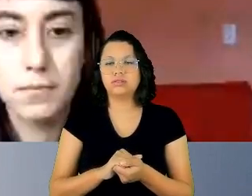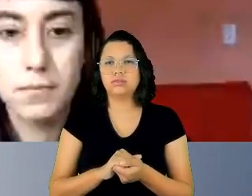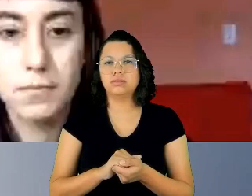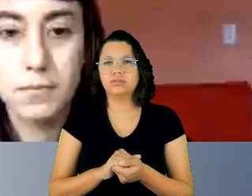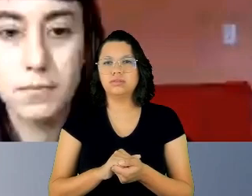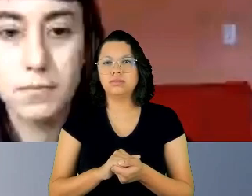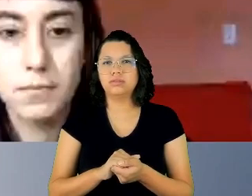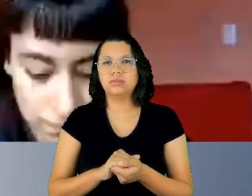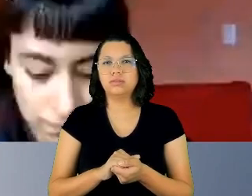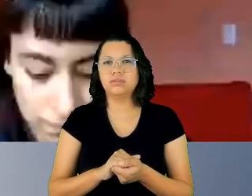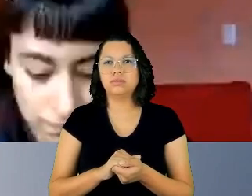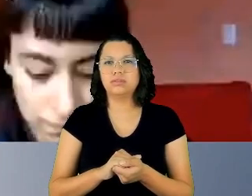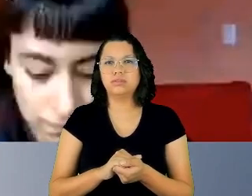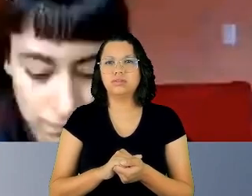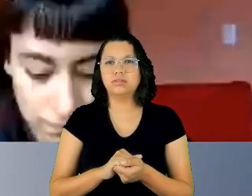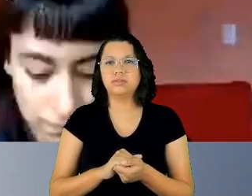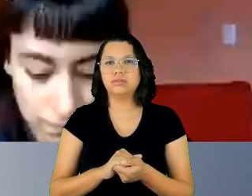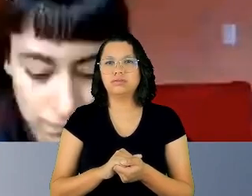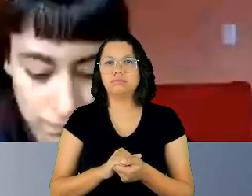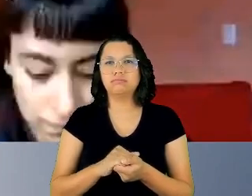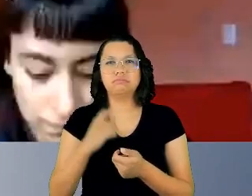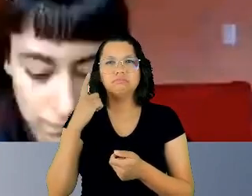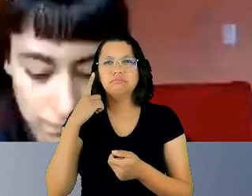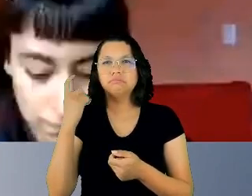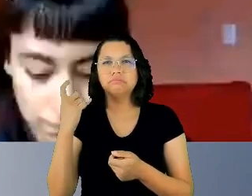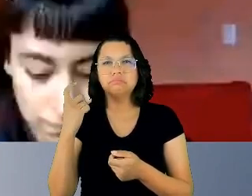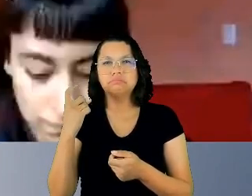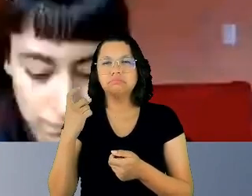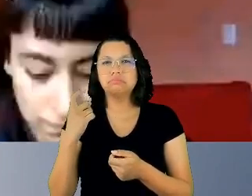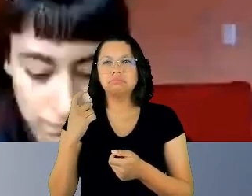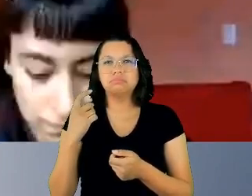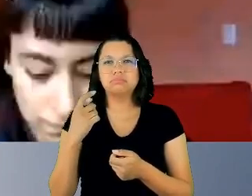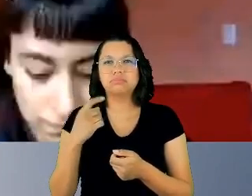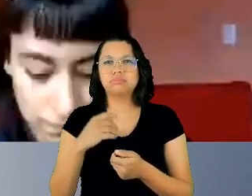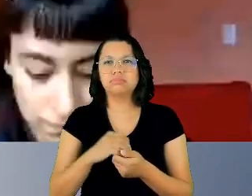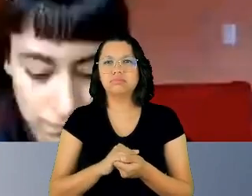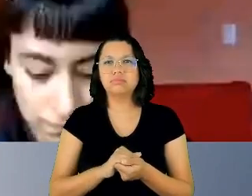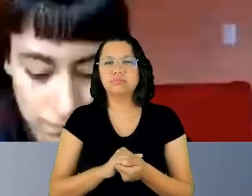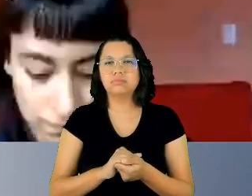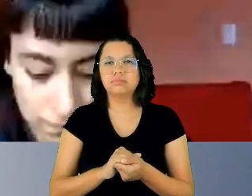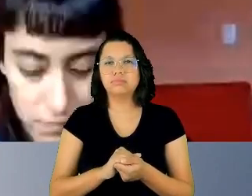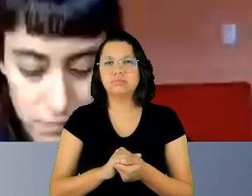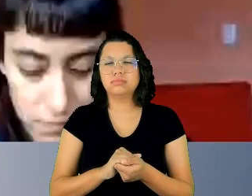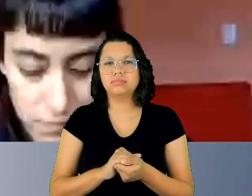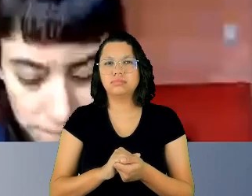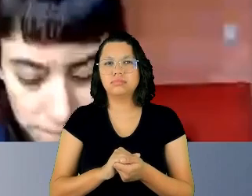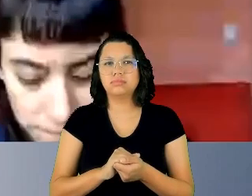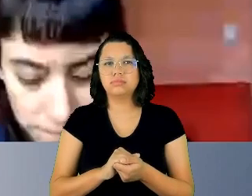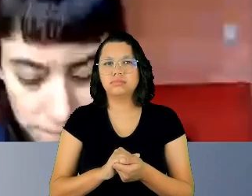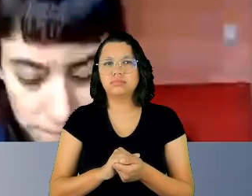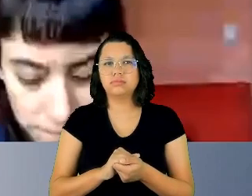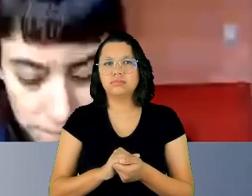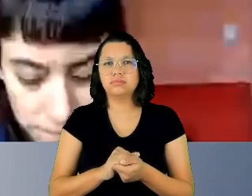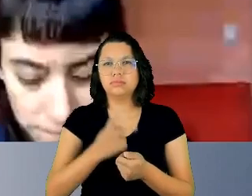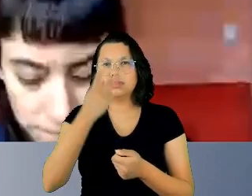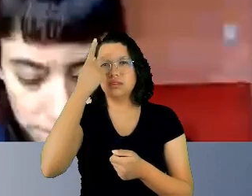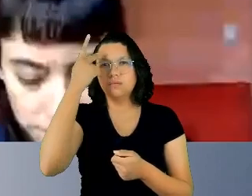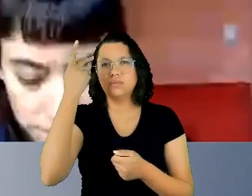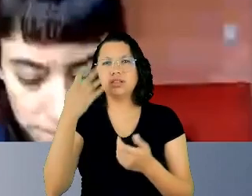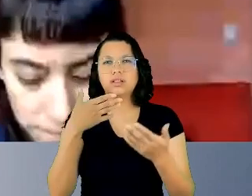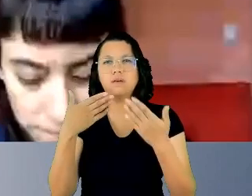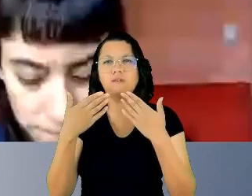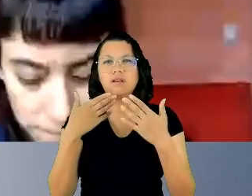Não, você é que a situação faça. É porque eu estava vendo, sabe? Eu estava vendo. Eu estava com a cabeça minha assim. Eu faço isso,